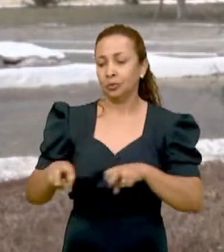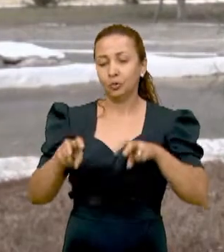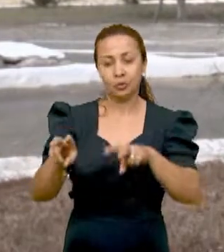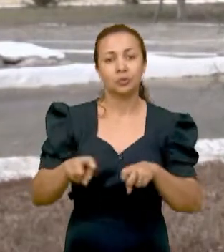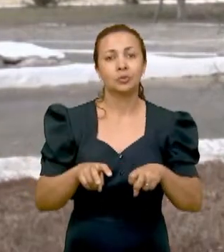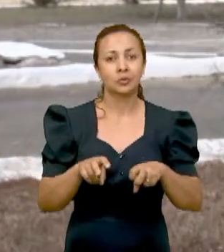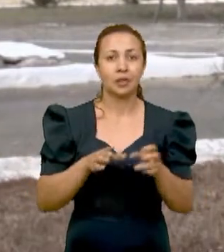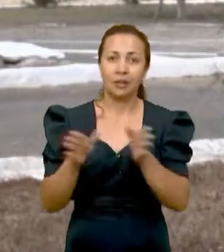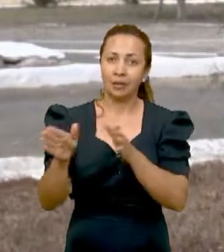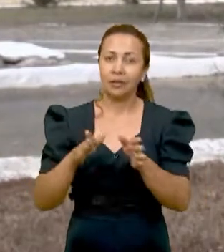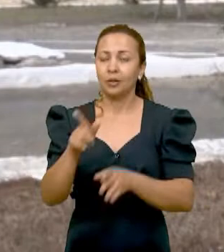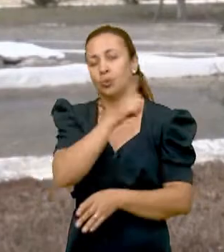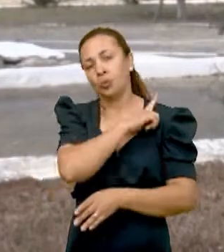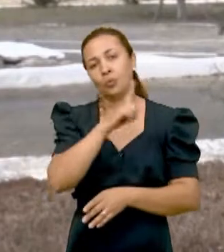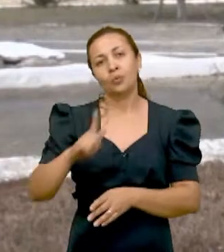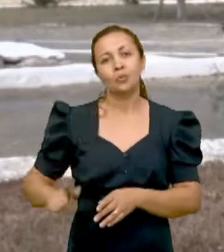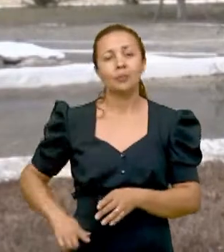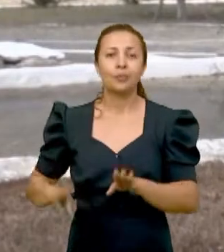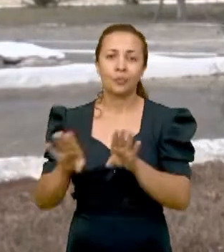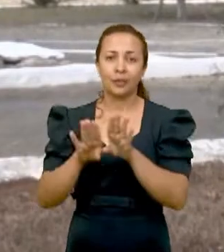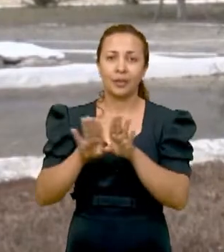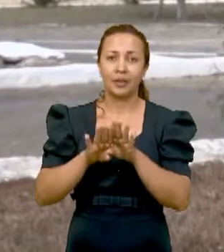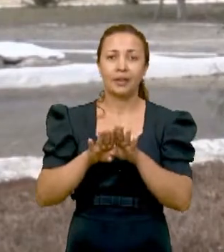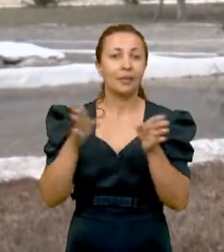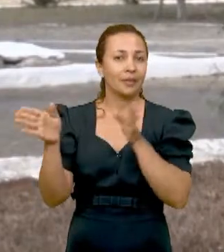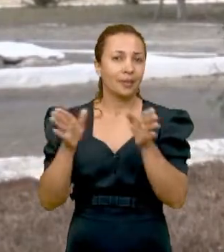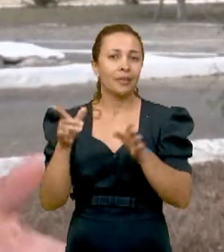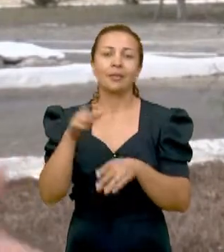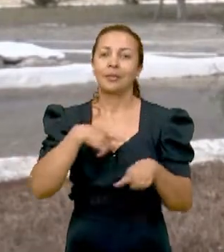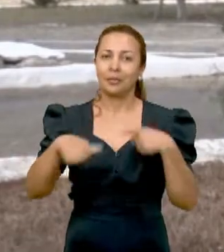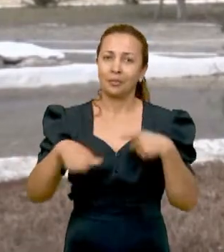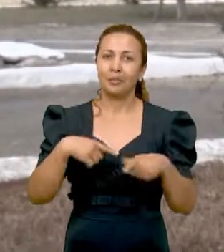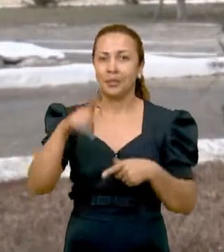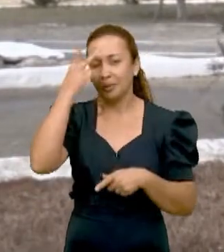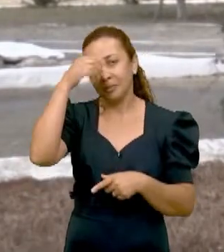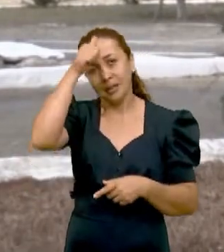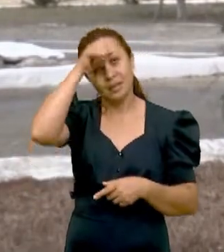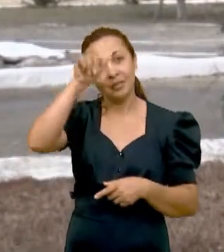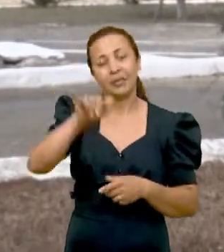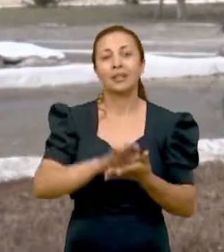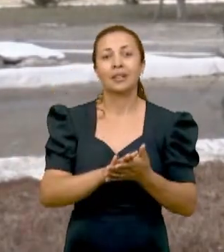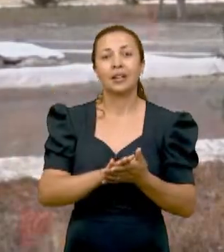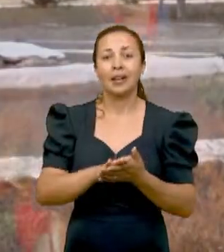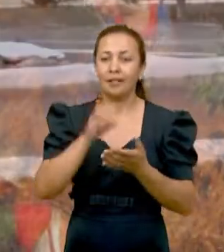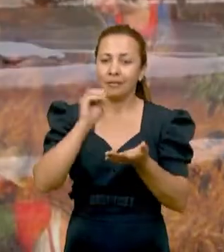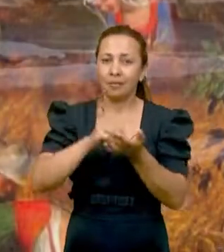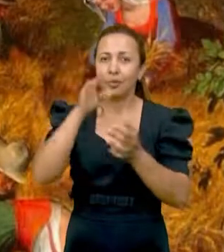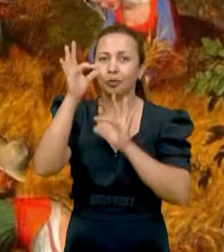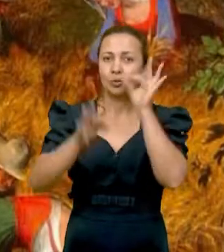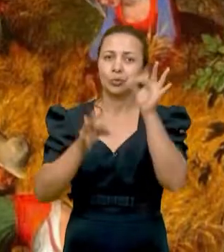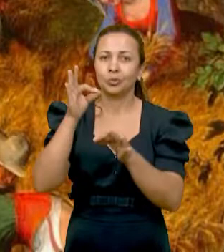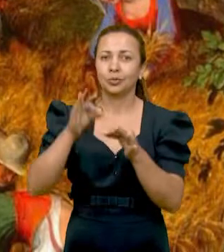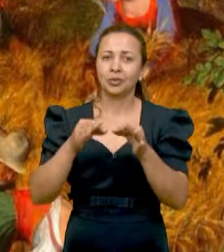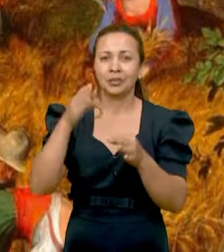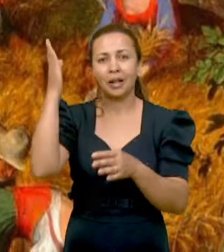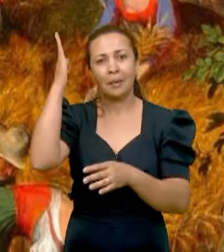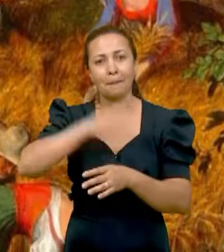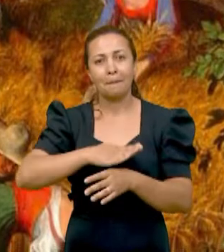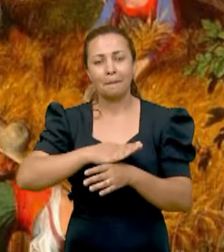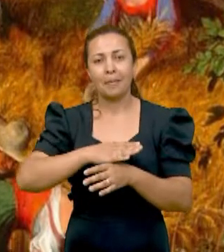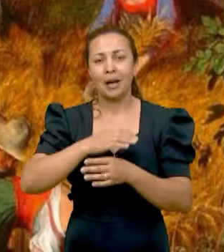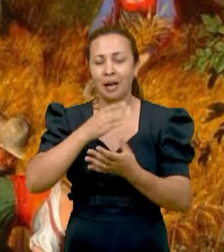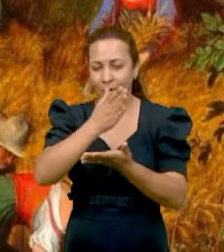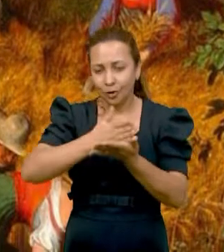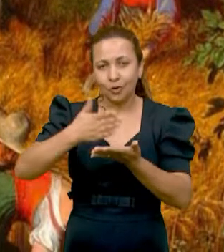trabalhadores, né? Para evitar injustiça social e a má distribuição de renda, né? Mas o marcante aí,